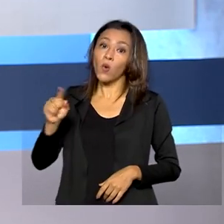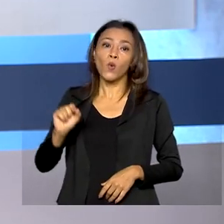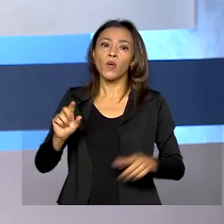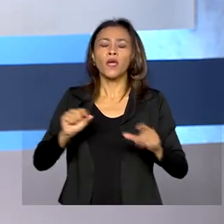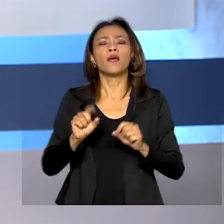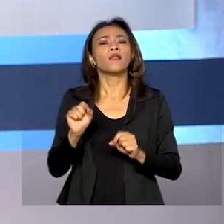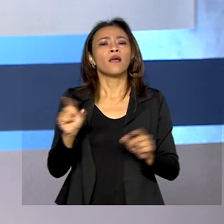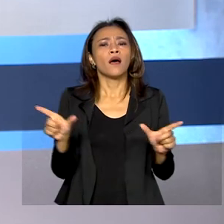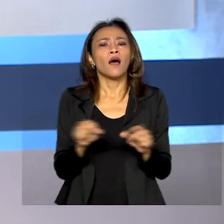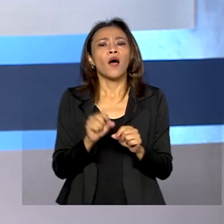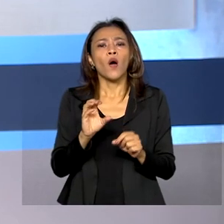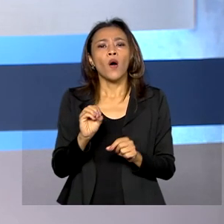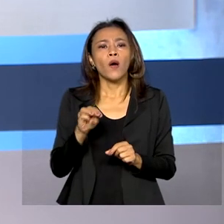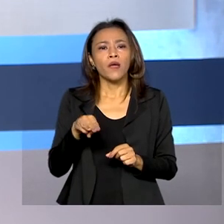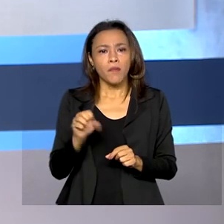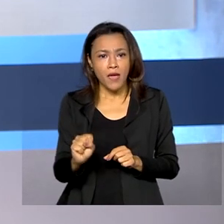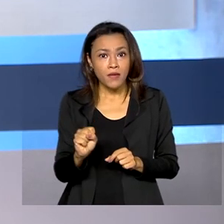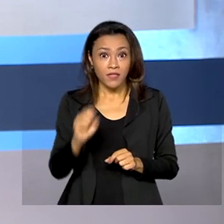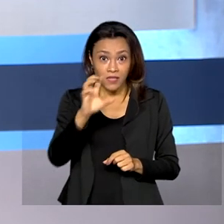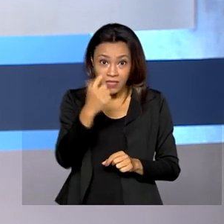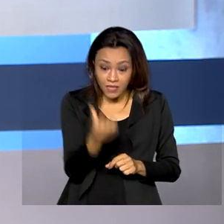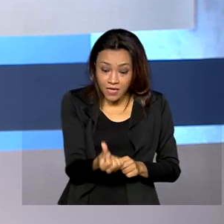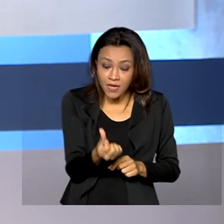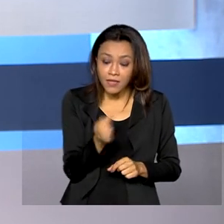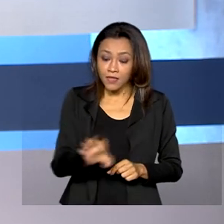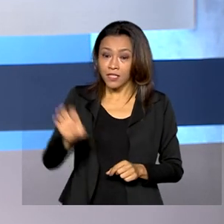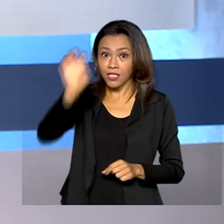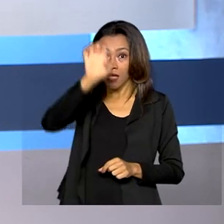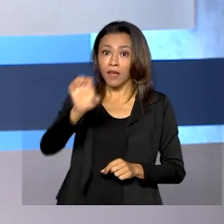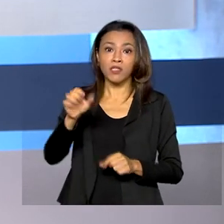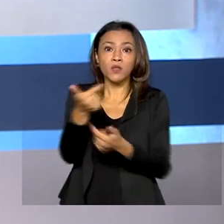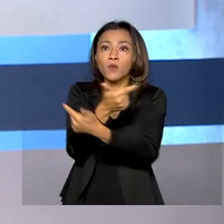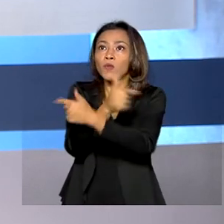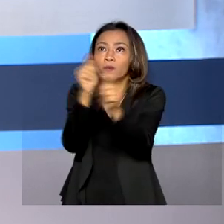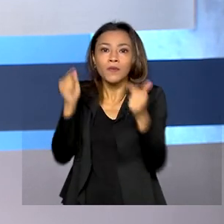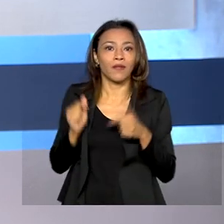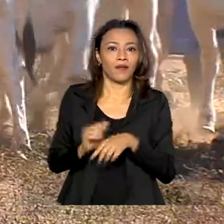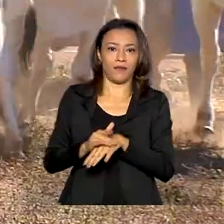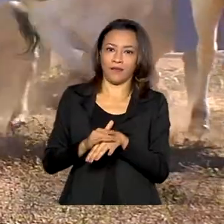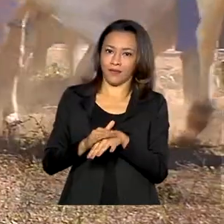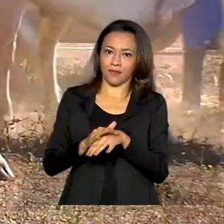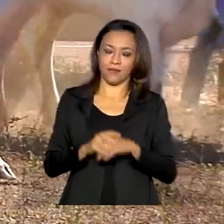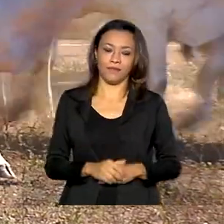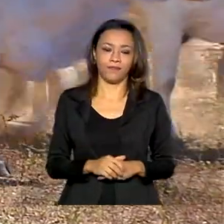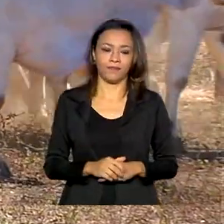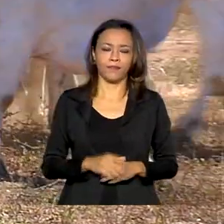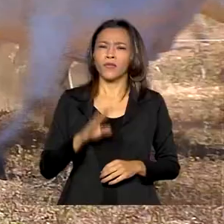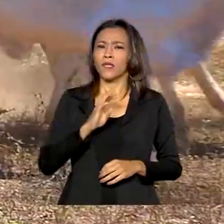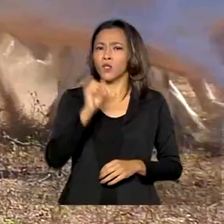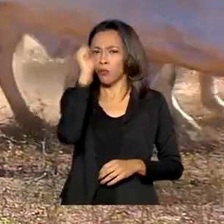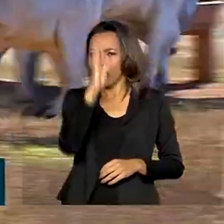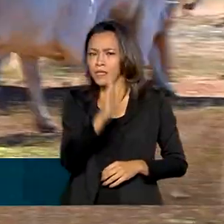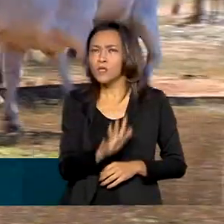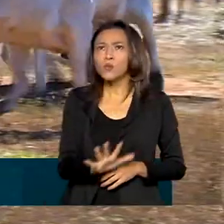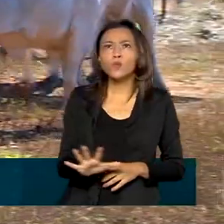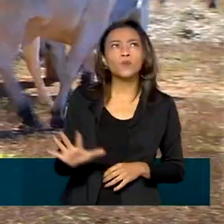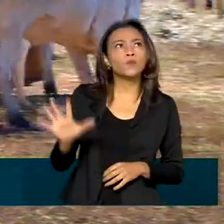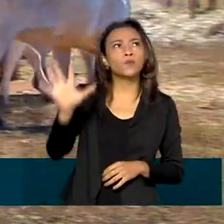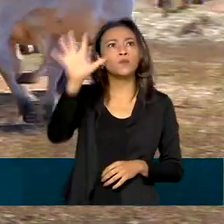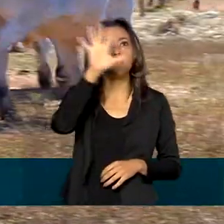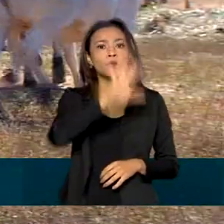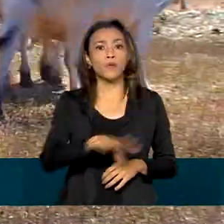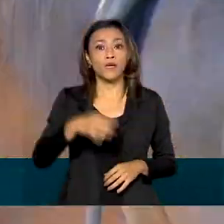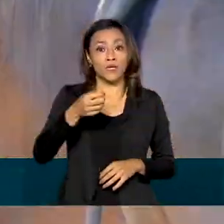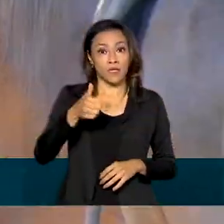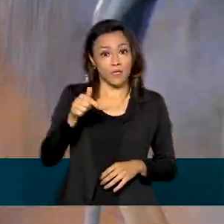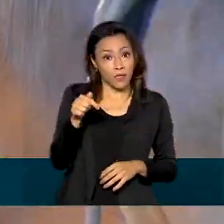de Saúde Animal de seis estados brasileiros como livres da doença. Em todo o país, cerca de 76